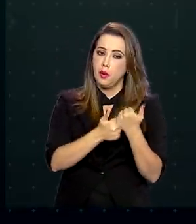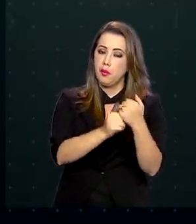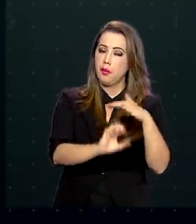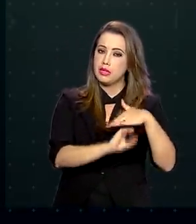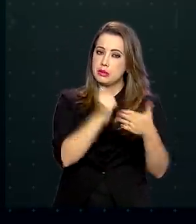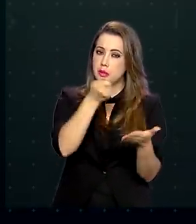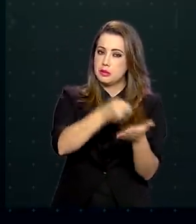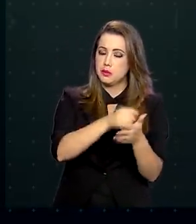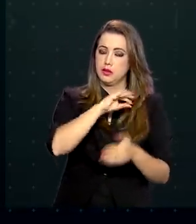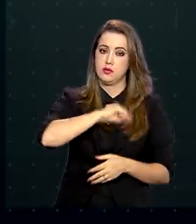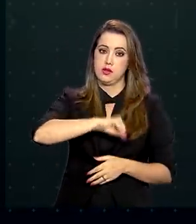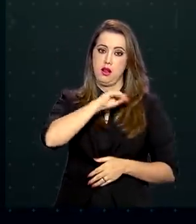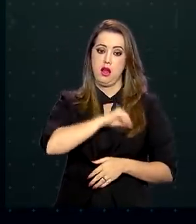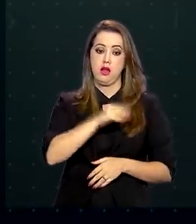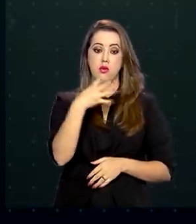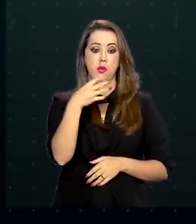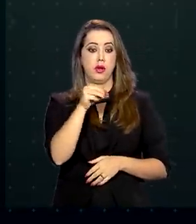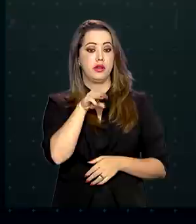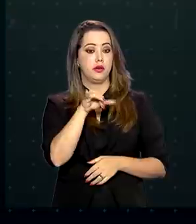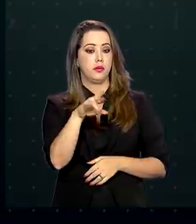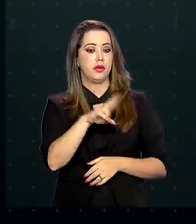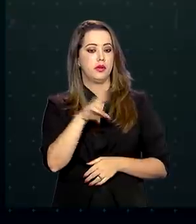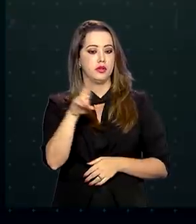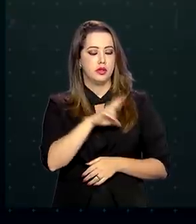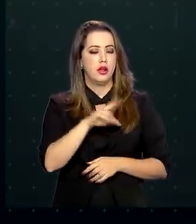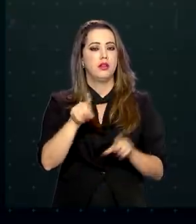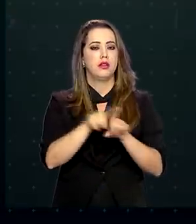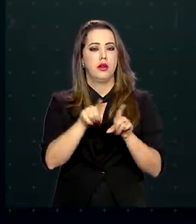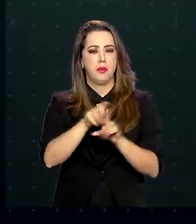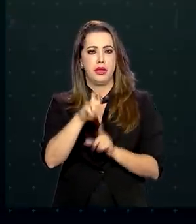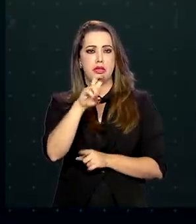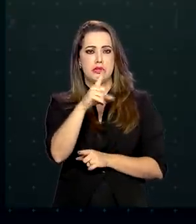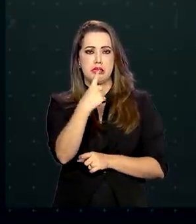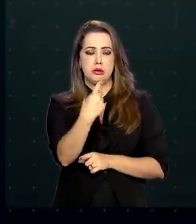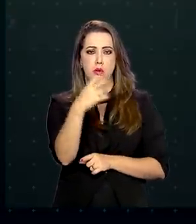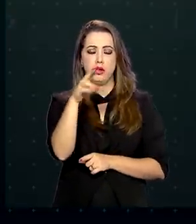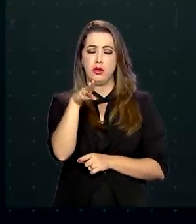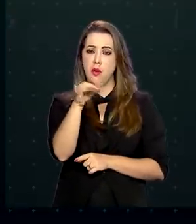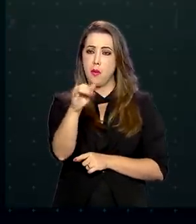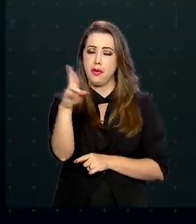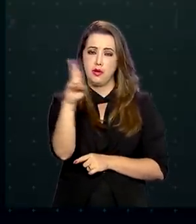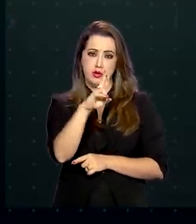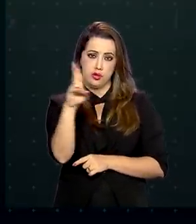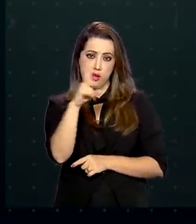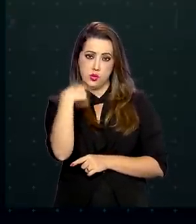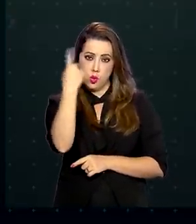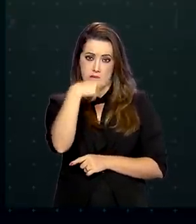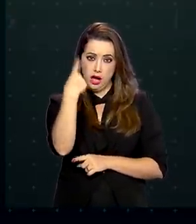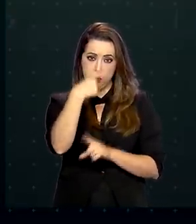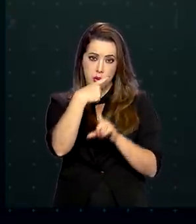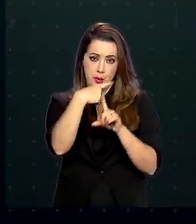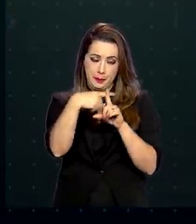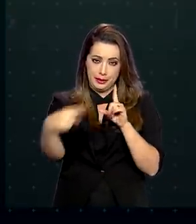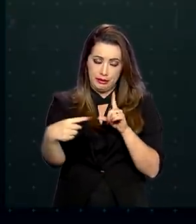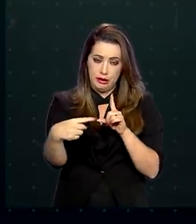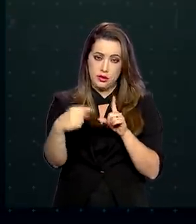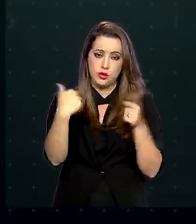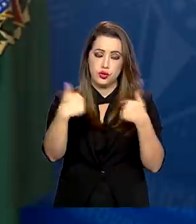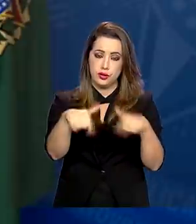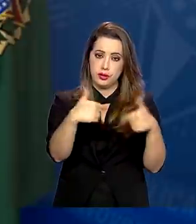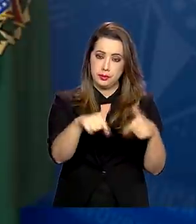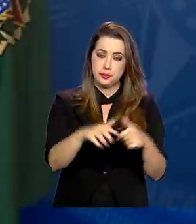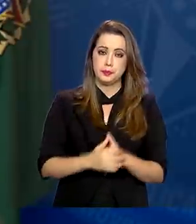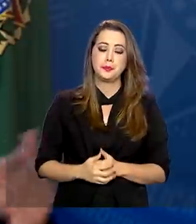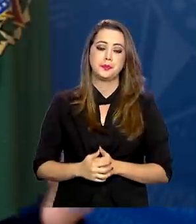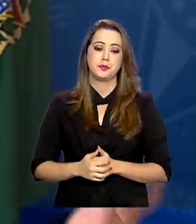40 bilhões de reais. E a compensação salarial com a jornada de trabalho reduzida contará com 51 bilhões de reais.